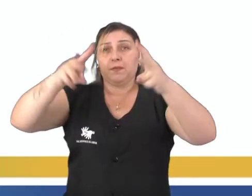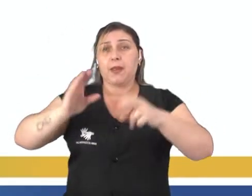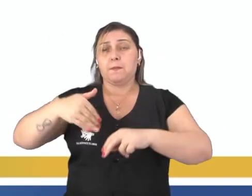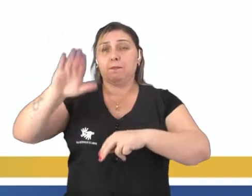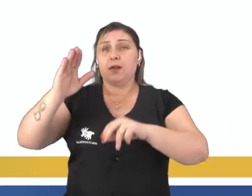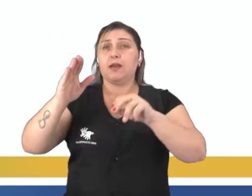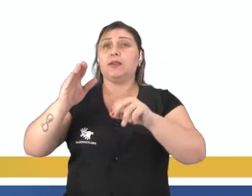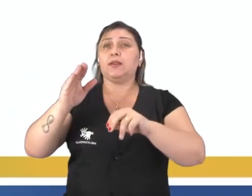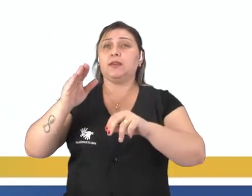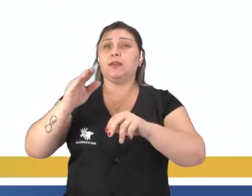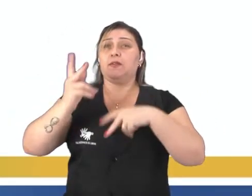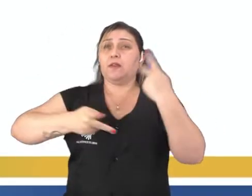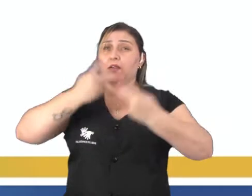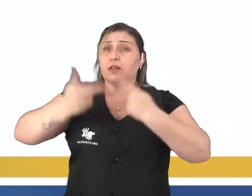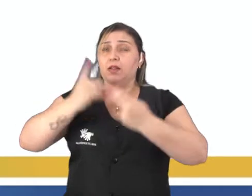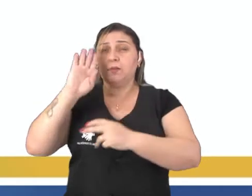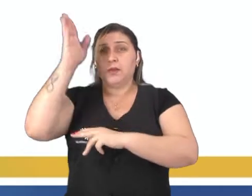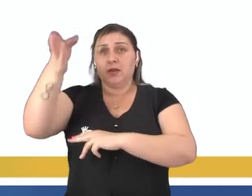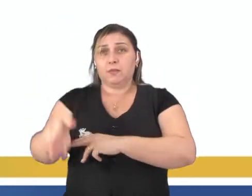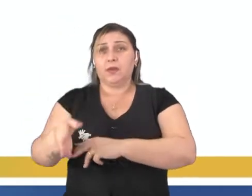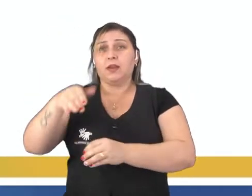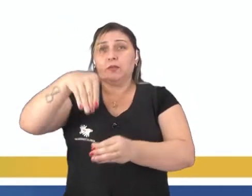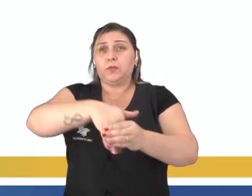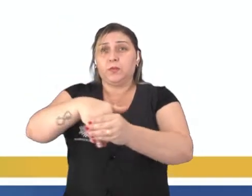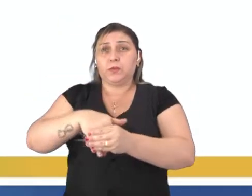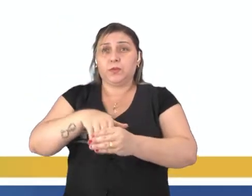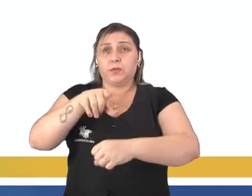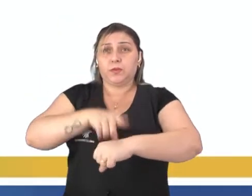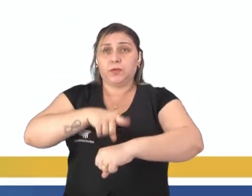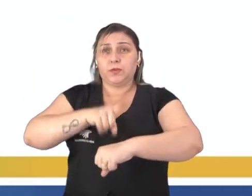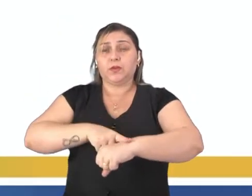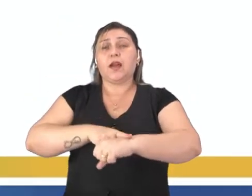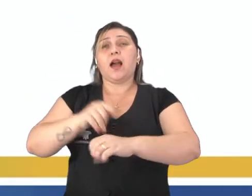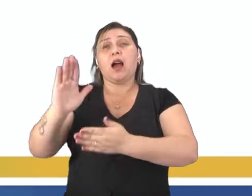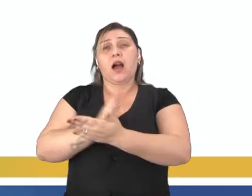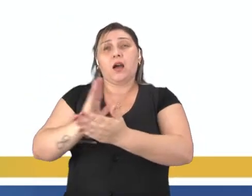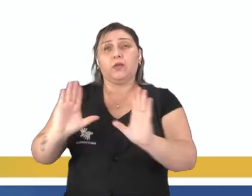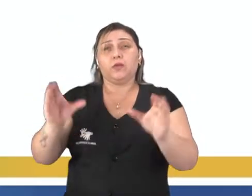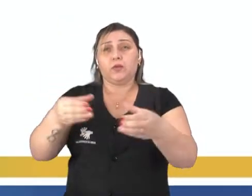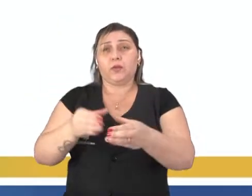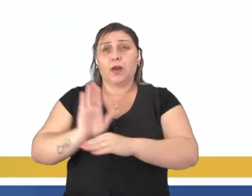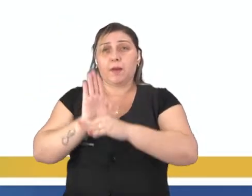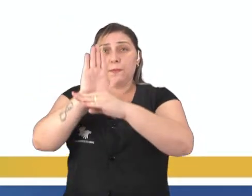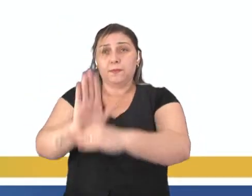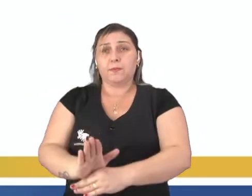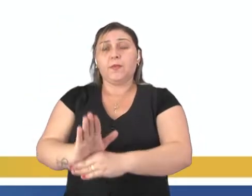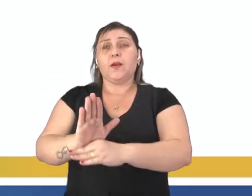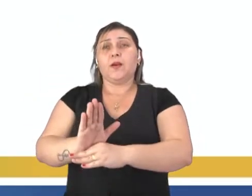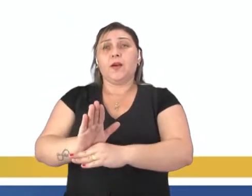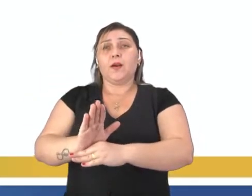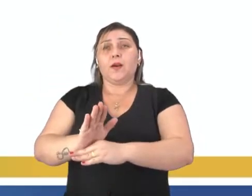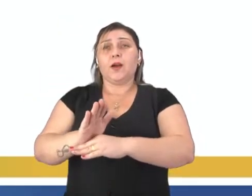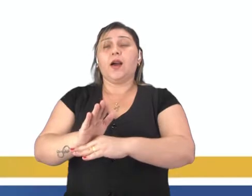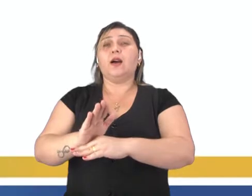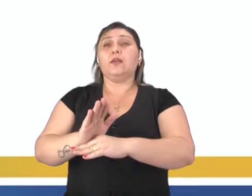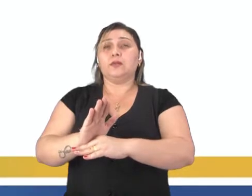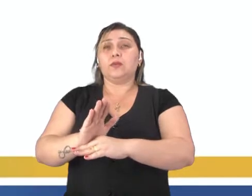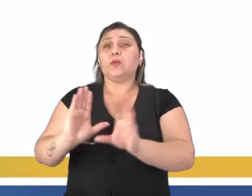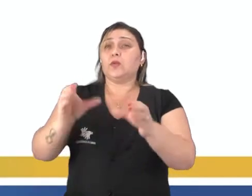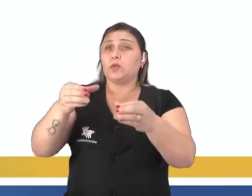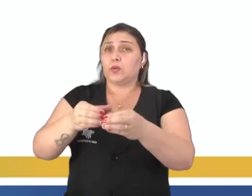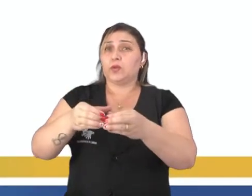comentados, principalmente em época de eleições. Enquanto alguns grupos apoiam o movimento democrático, outros